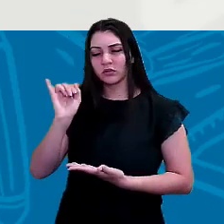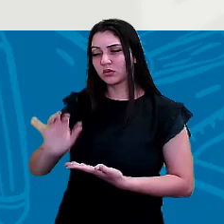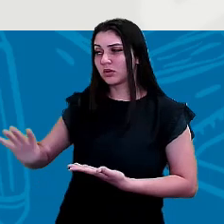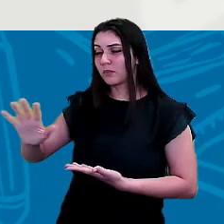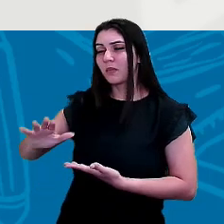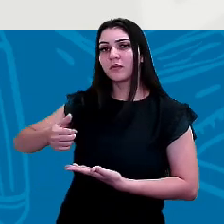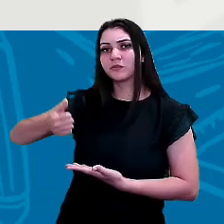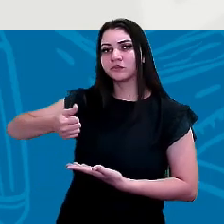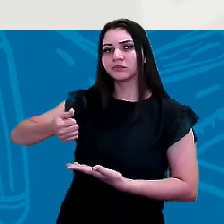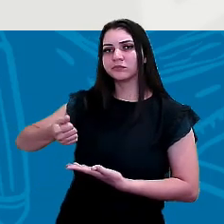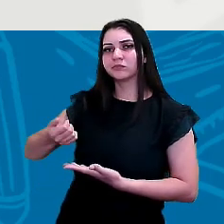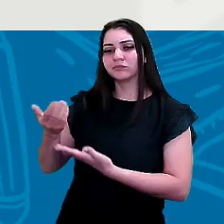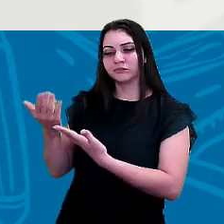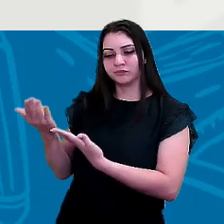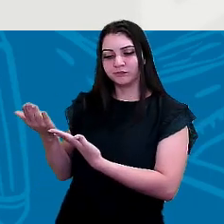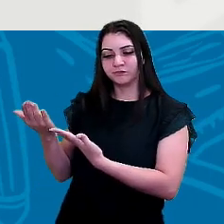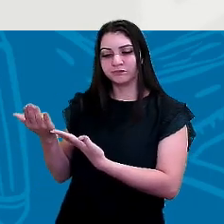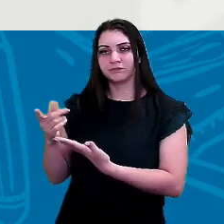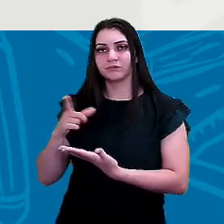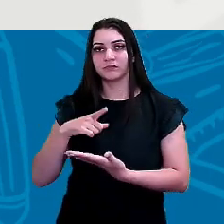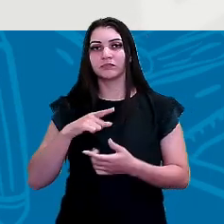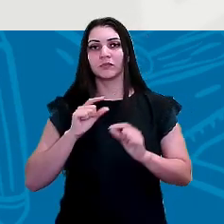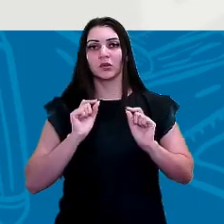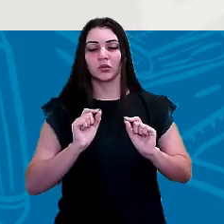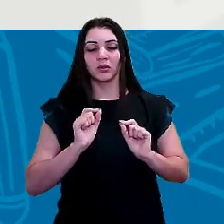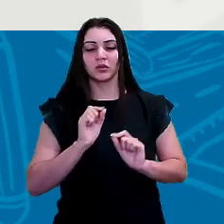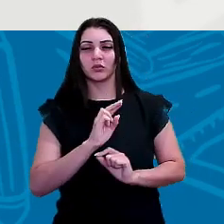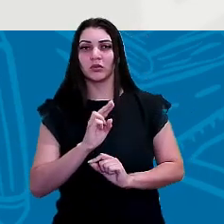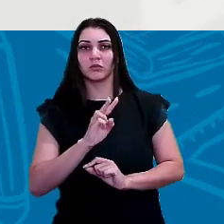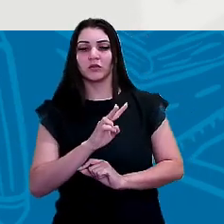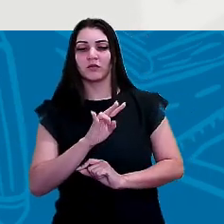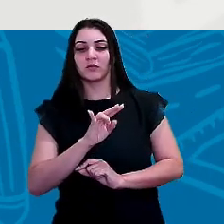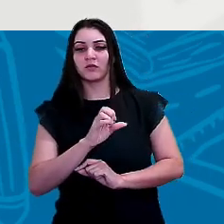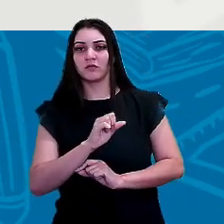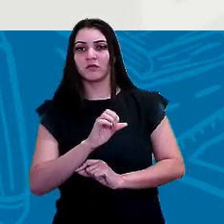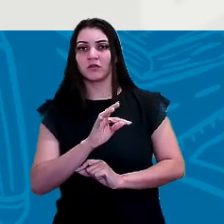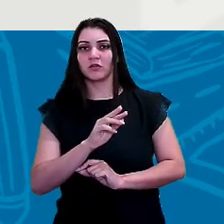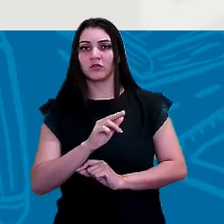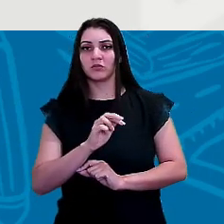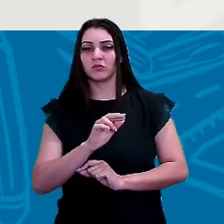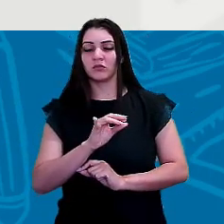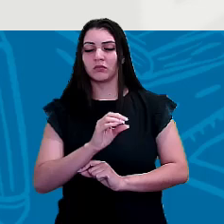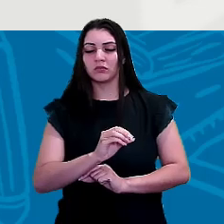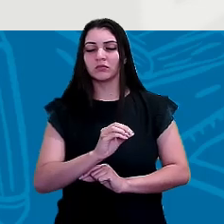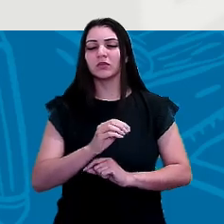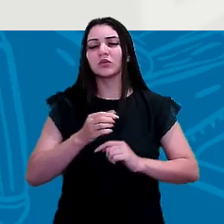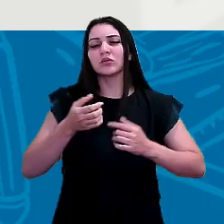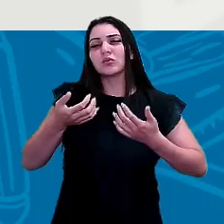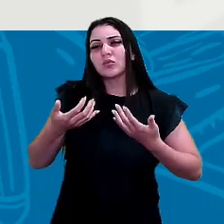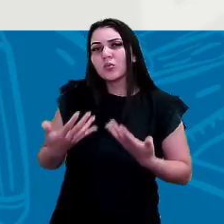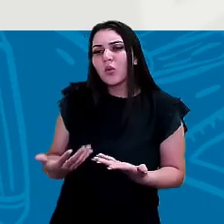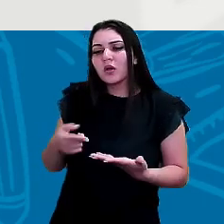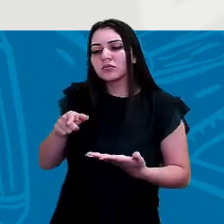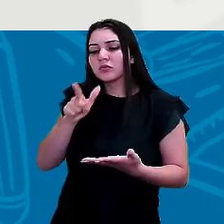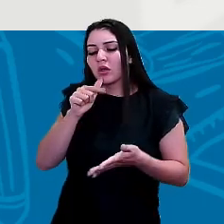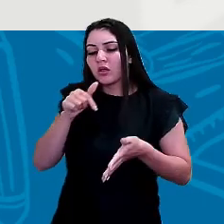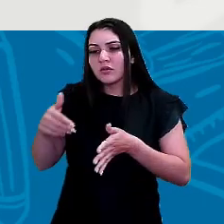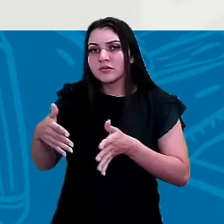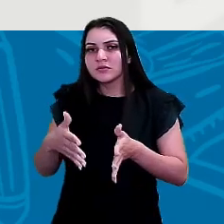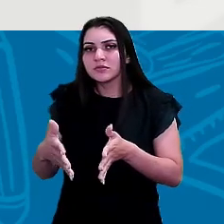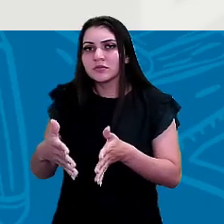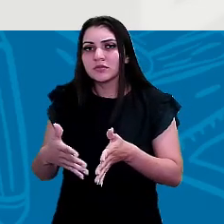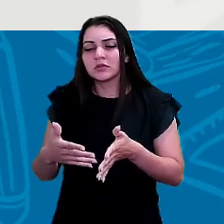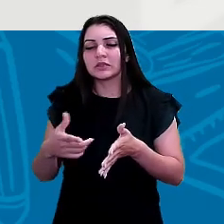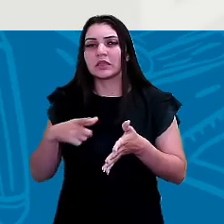primeira a gente chama de estuário quando esse rio ele sai